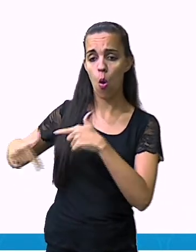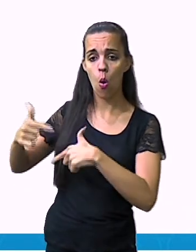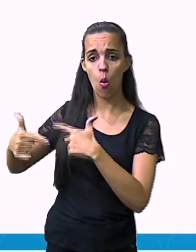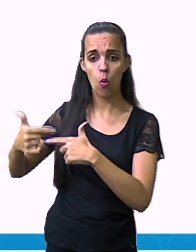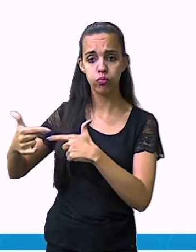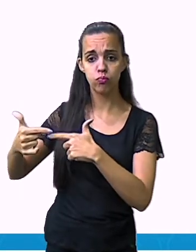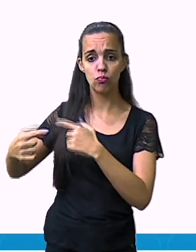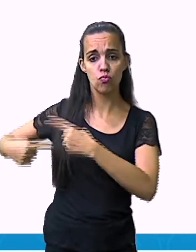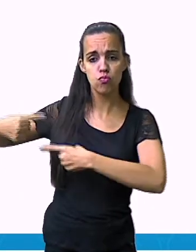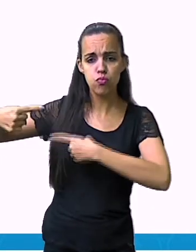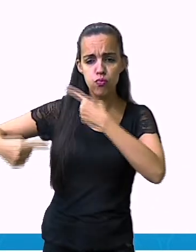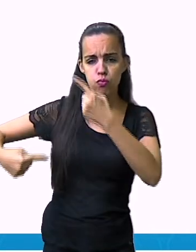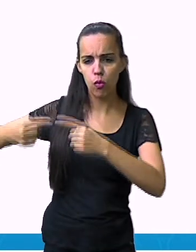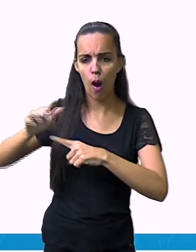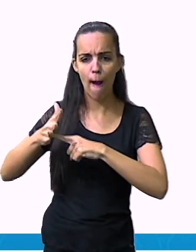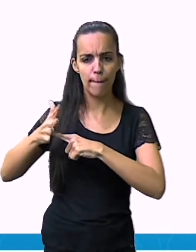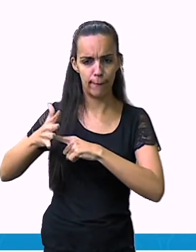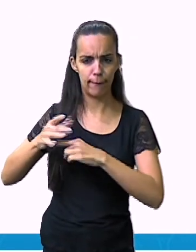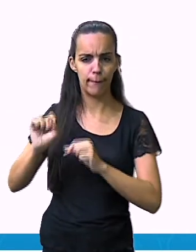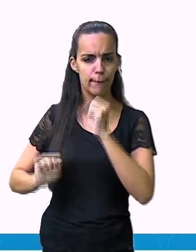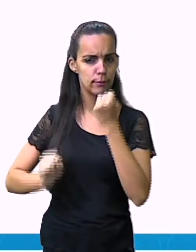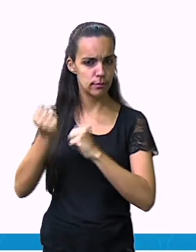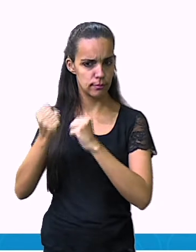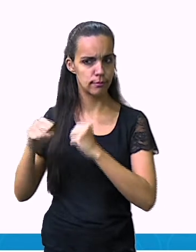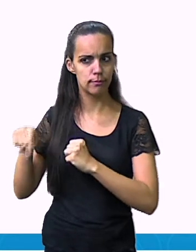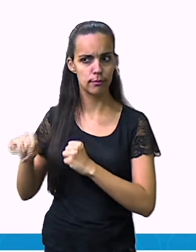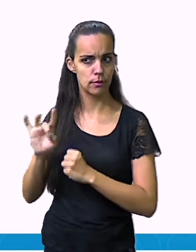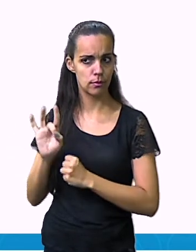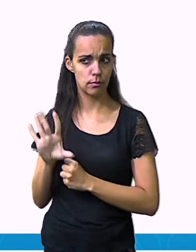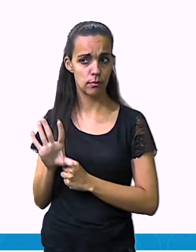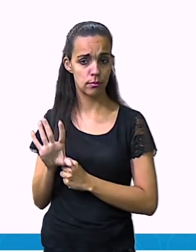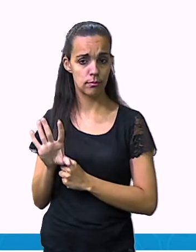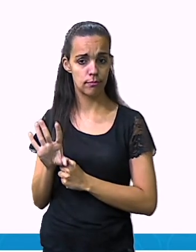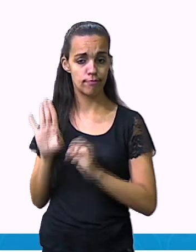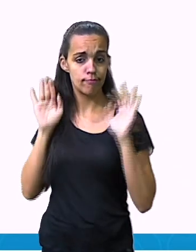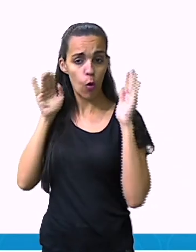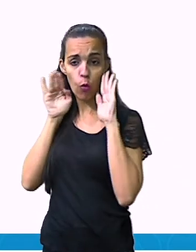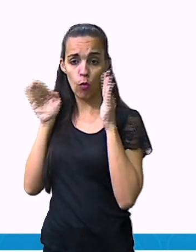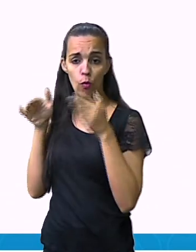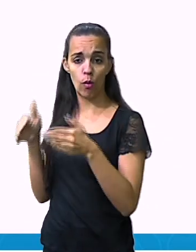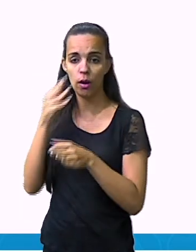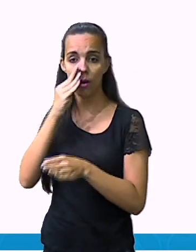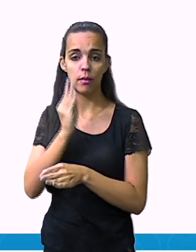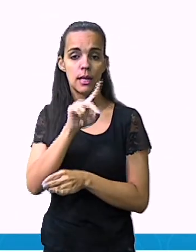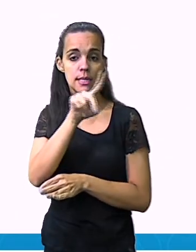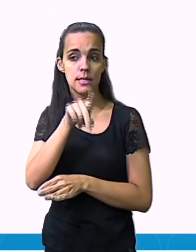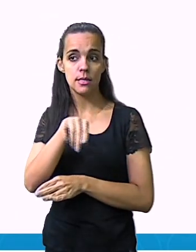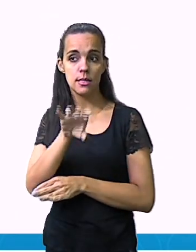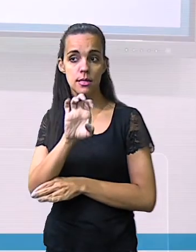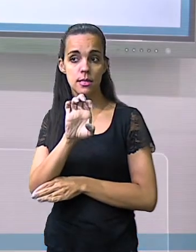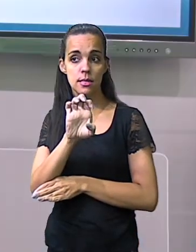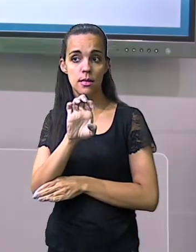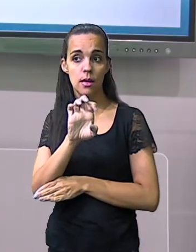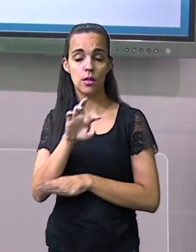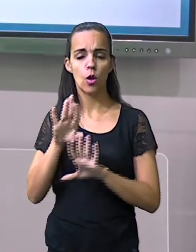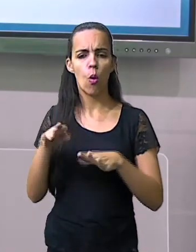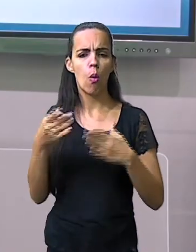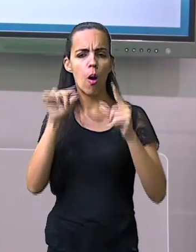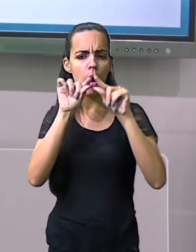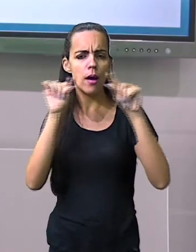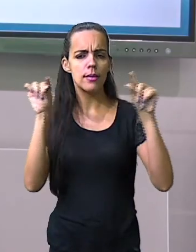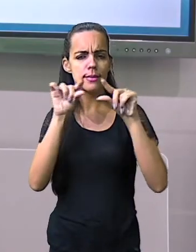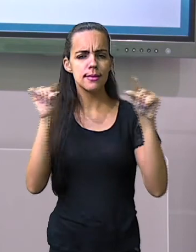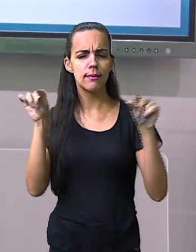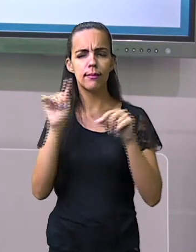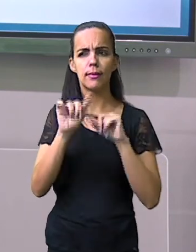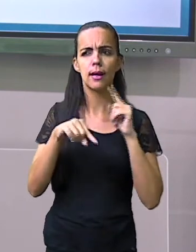nuvenzinha, ele pensa assim, ó, a máquina parou de produzir. O que que seria essa frase dele?